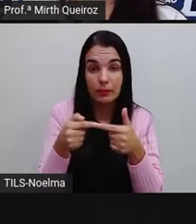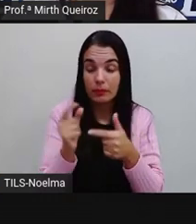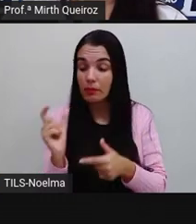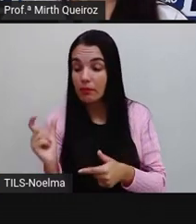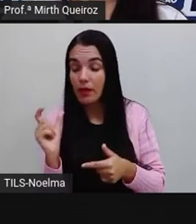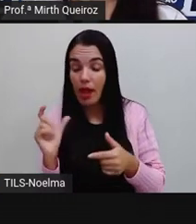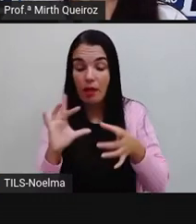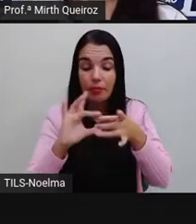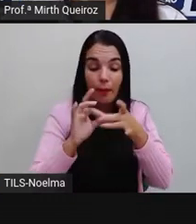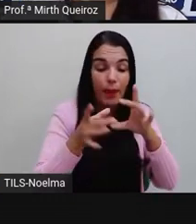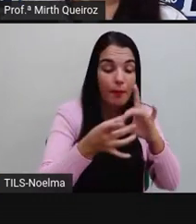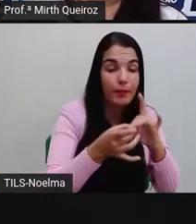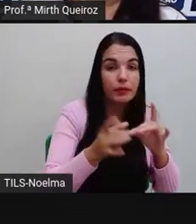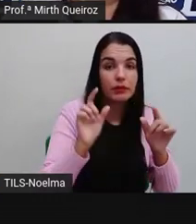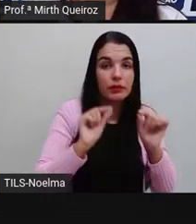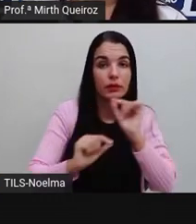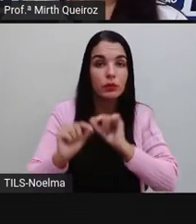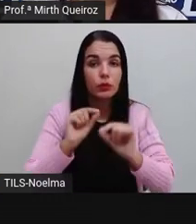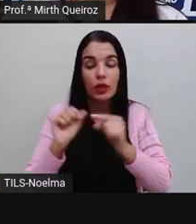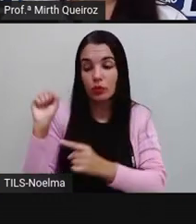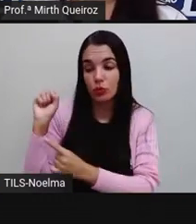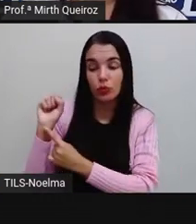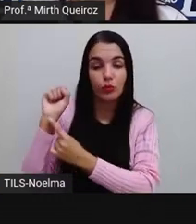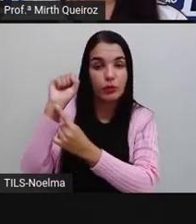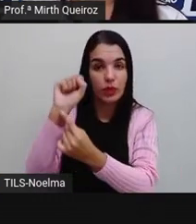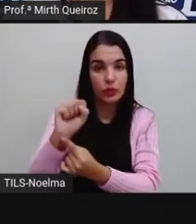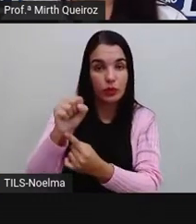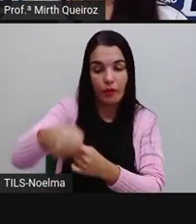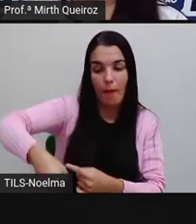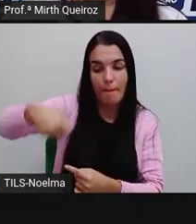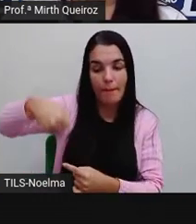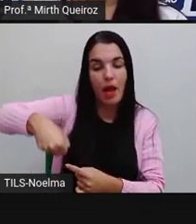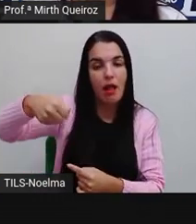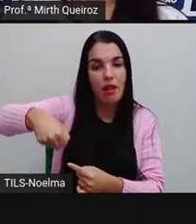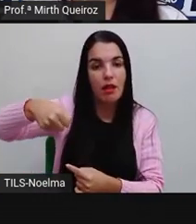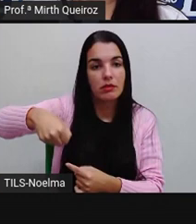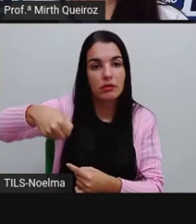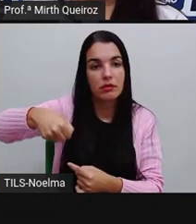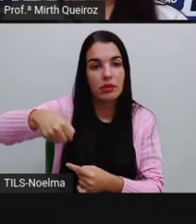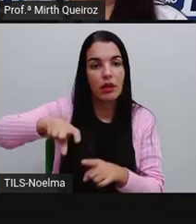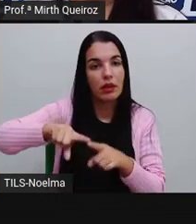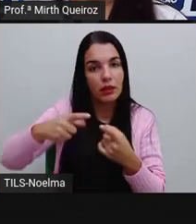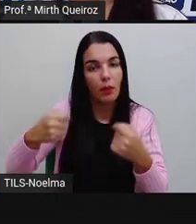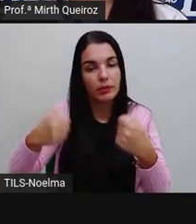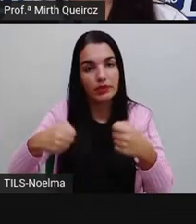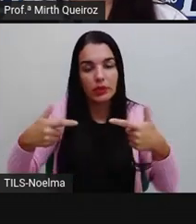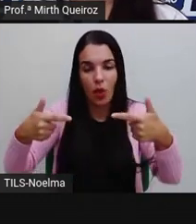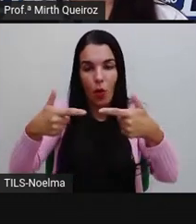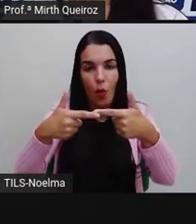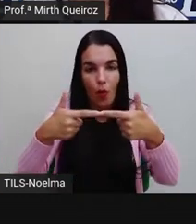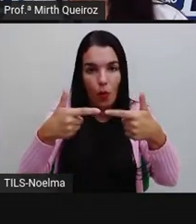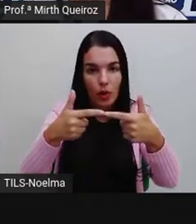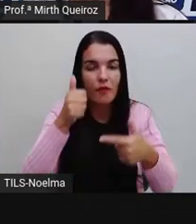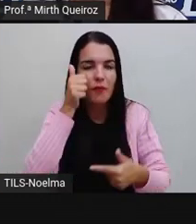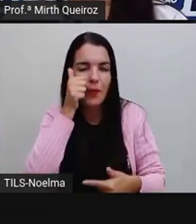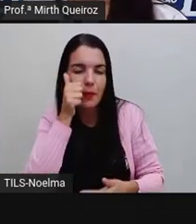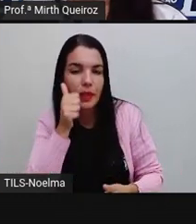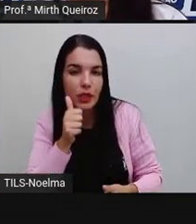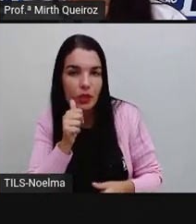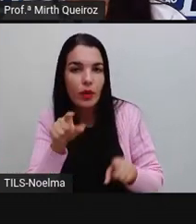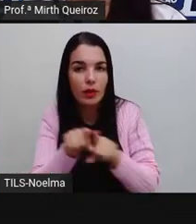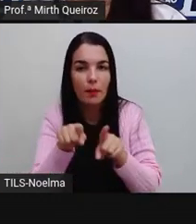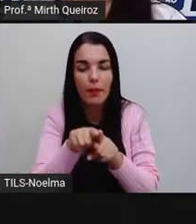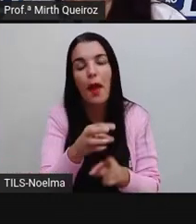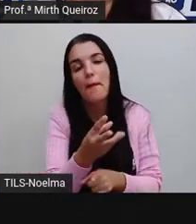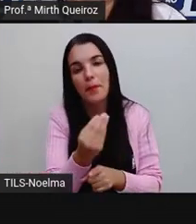ligadas aí, que estão se referindo ao substantivo malas, tem que estar no feminino e